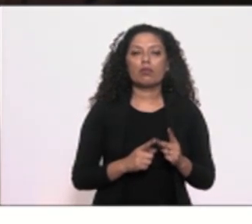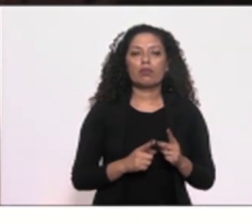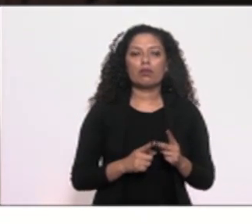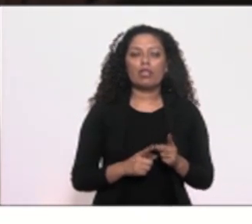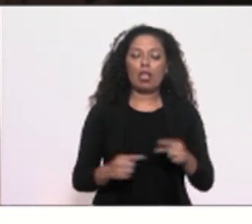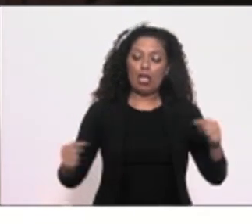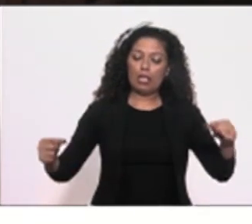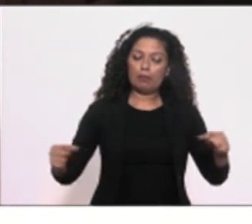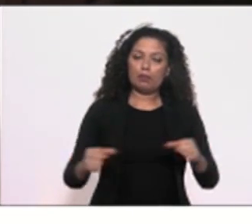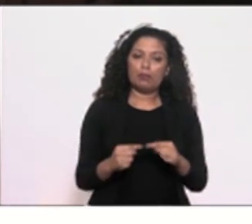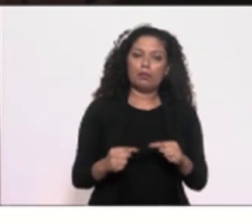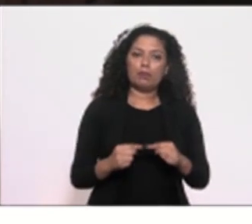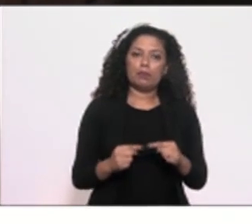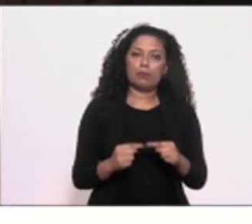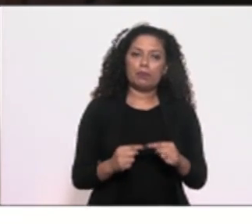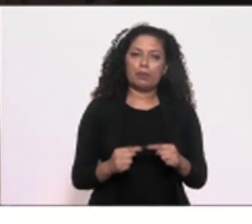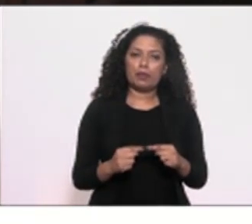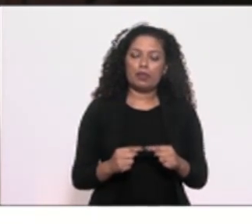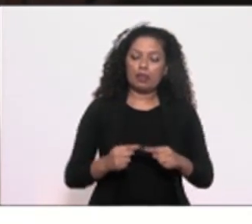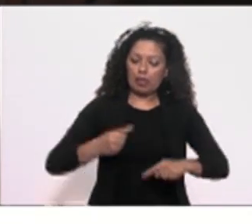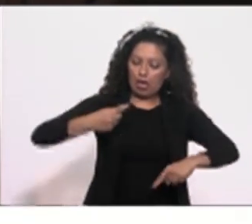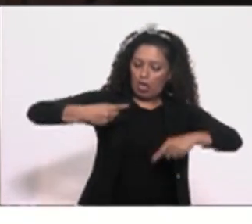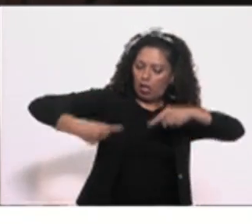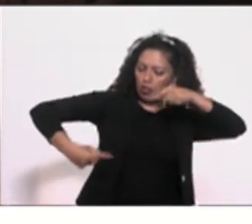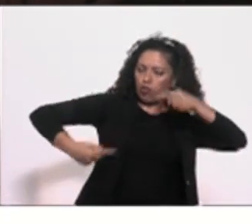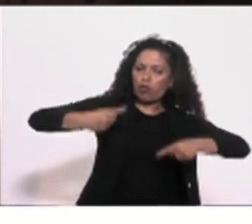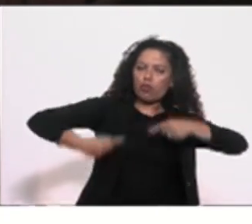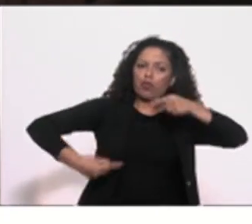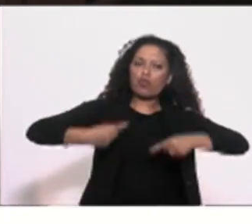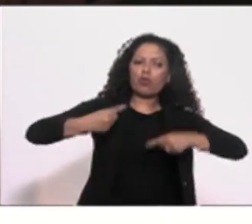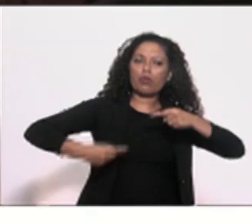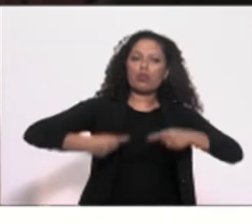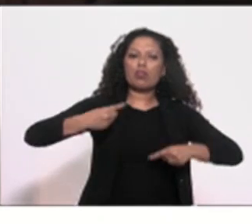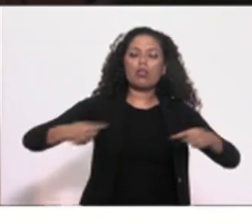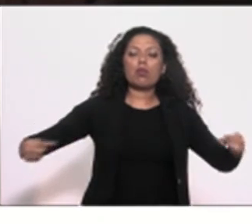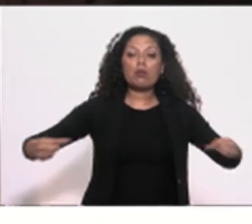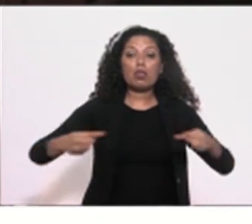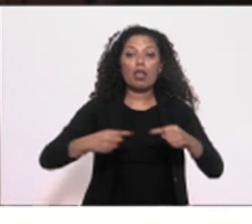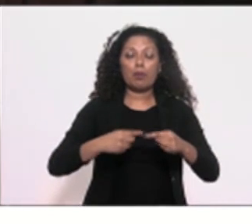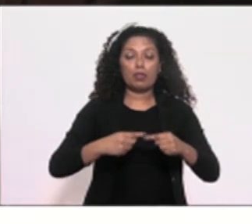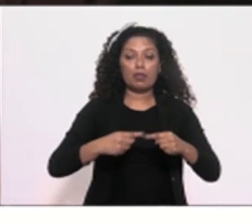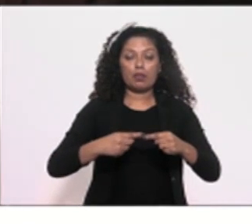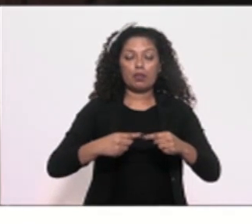diz respeito à discussão que envolve